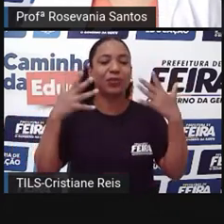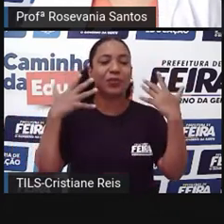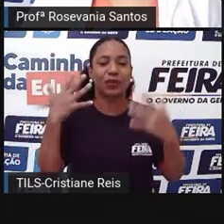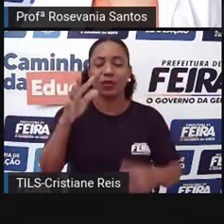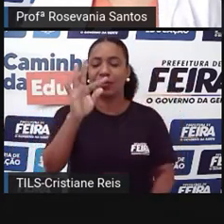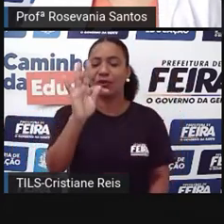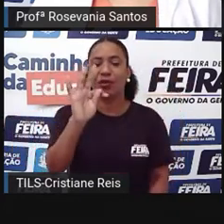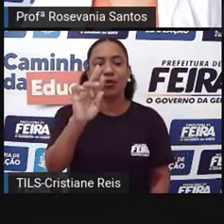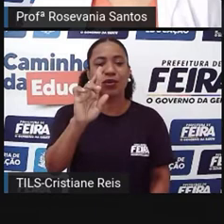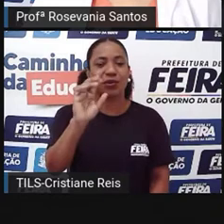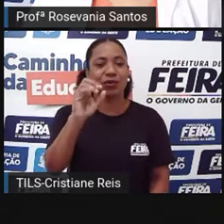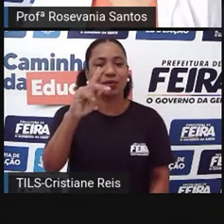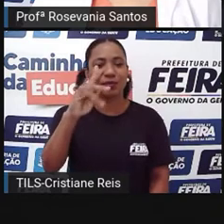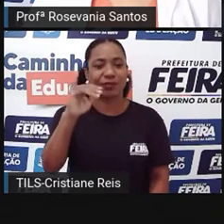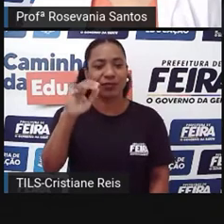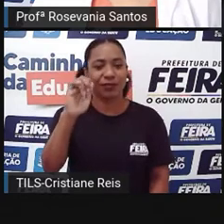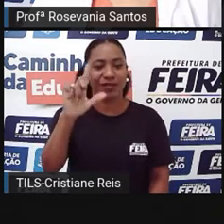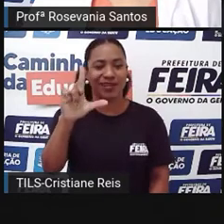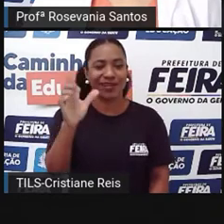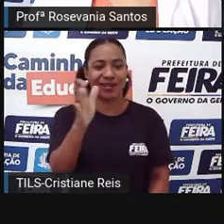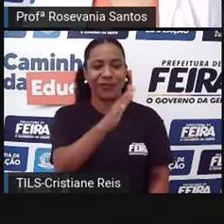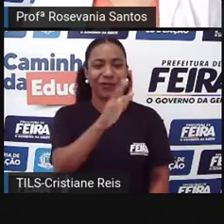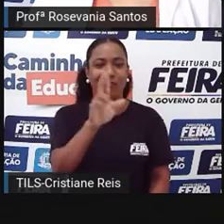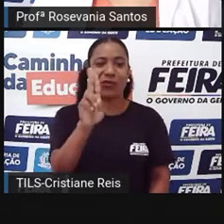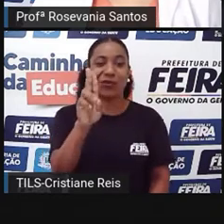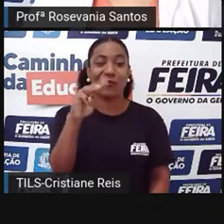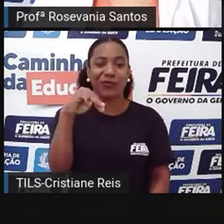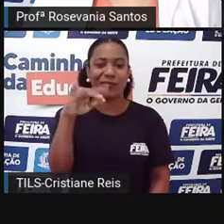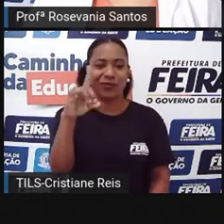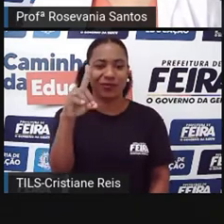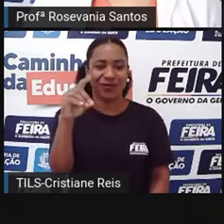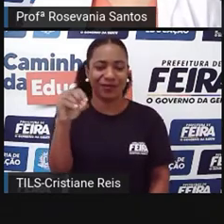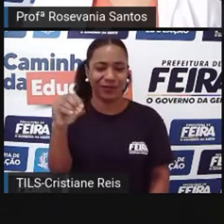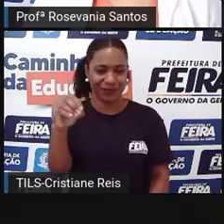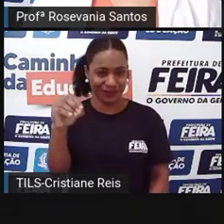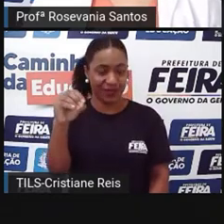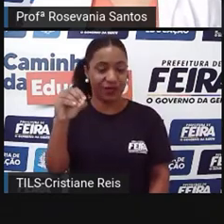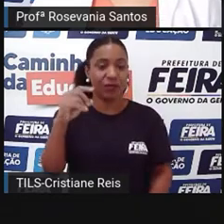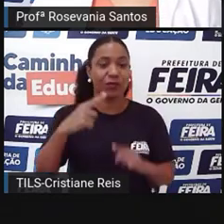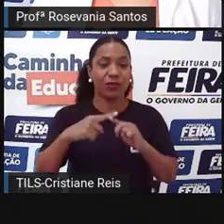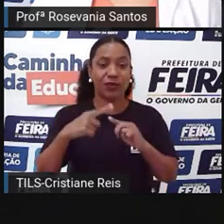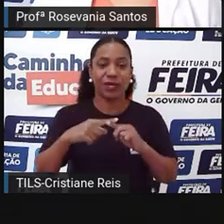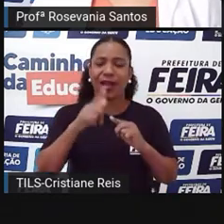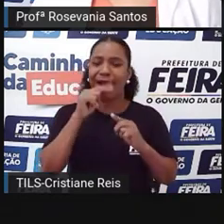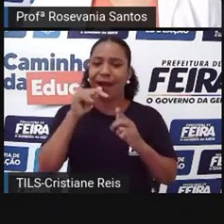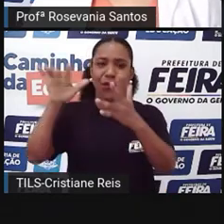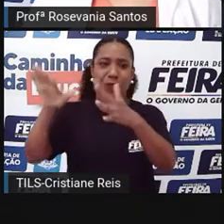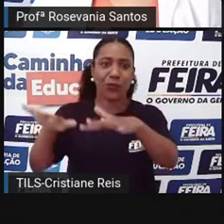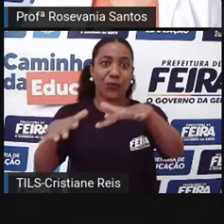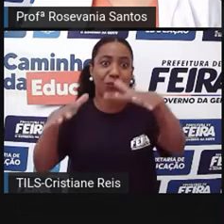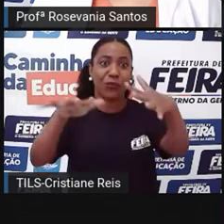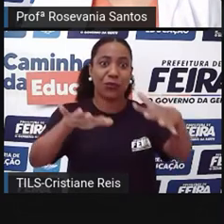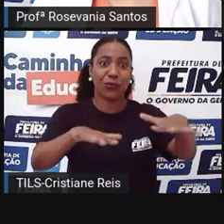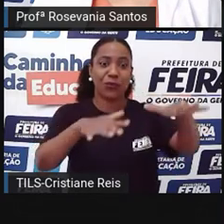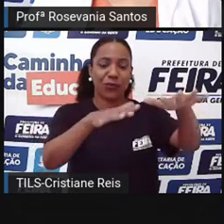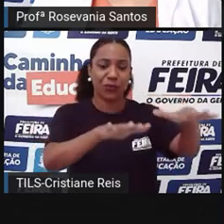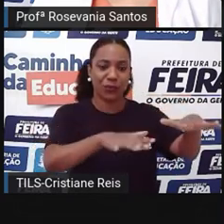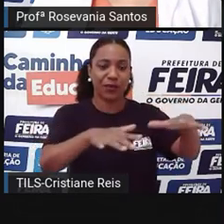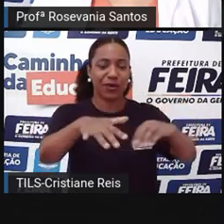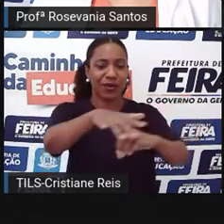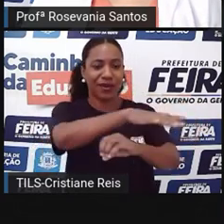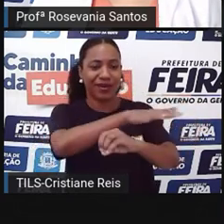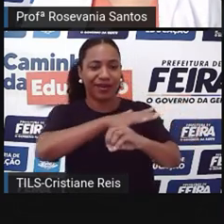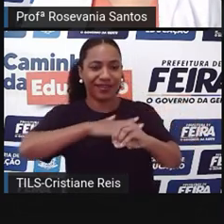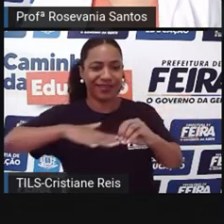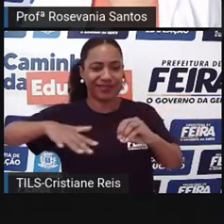chuvas que, né, que as nuvens se formam aqui na região do Oceano Atlântico e que banham muito bem aqui esse espaço.